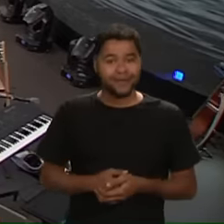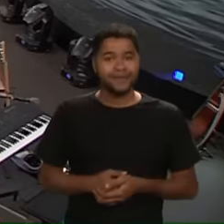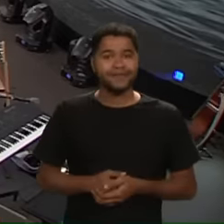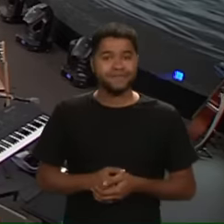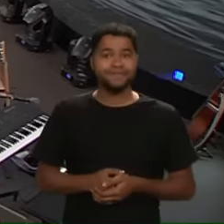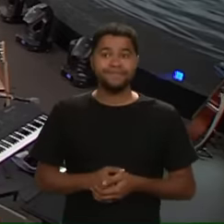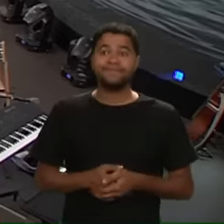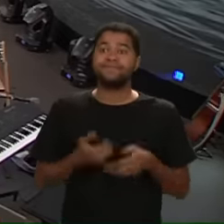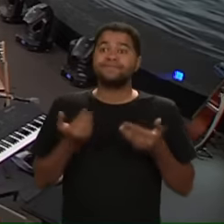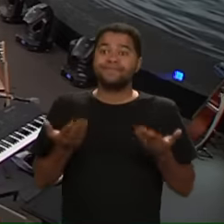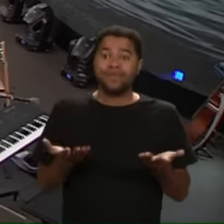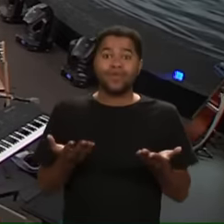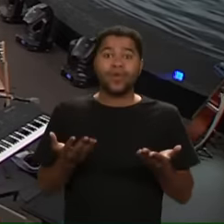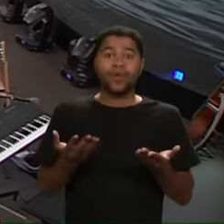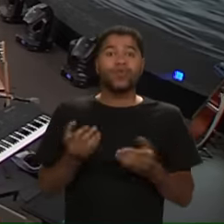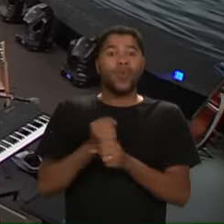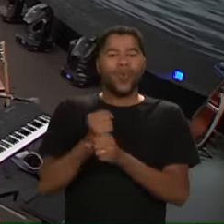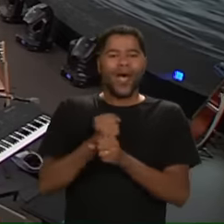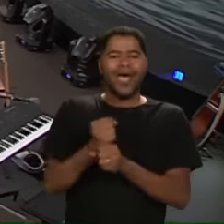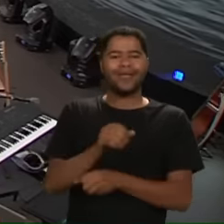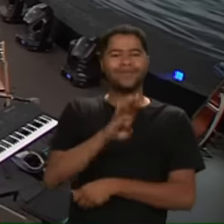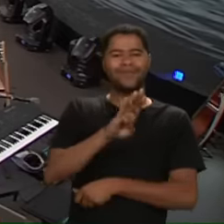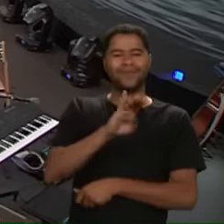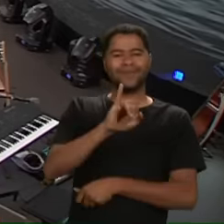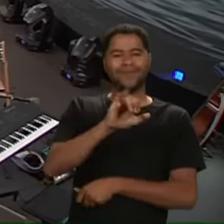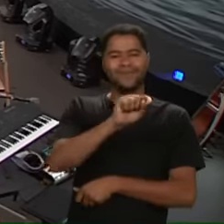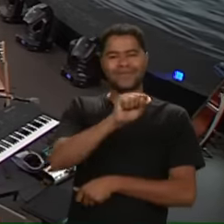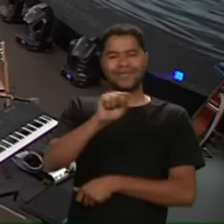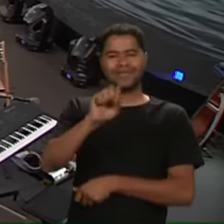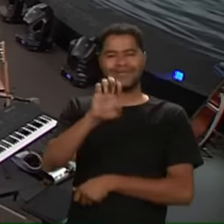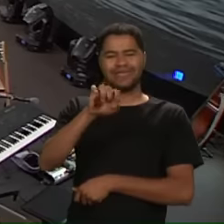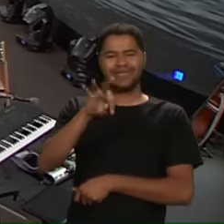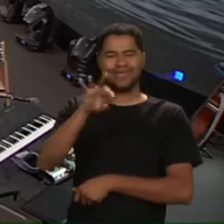para quando o ano for bissexto